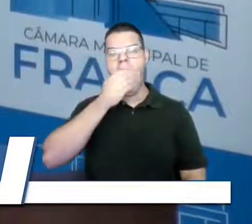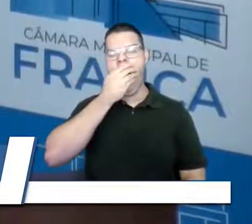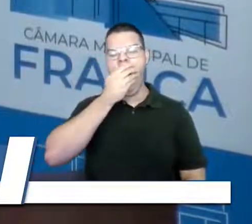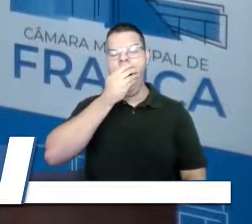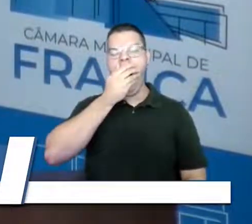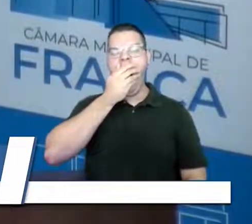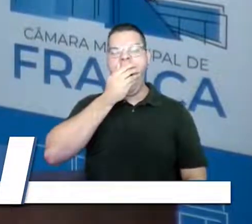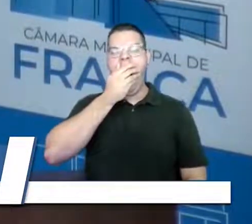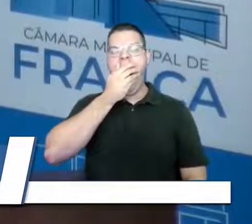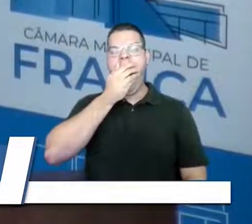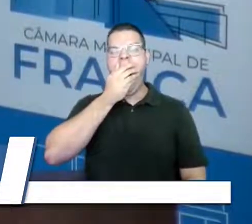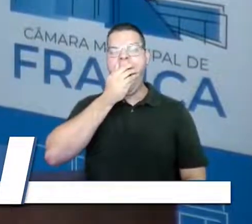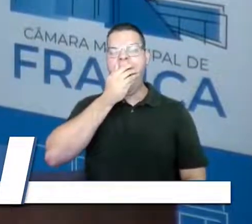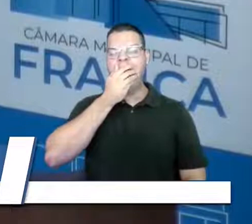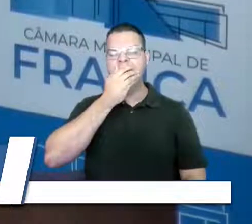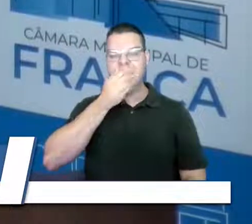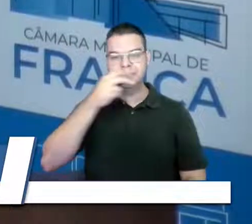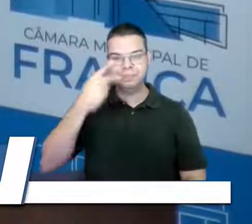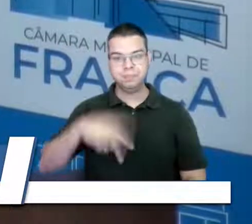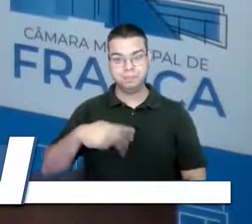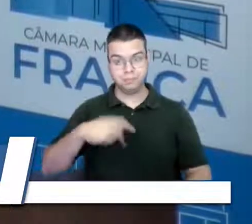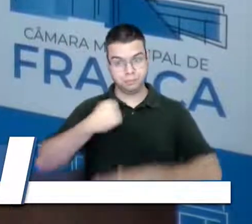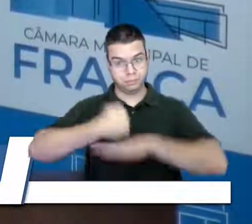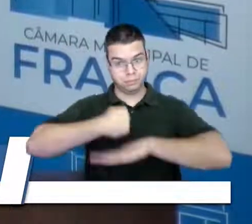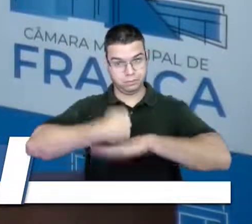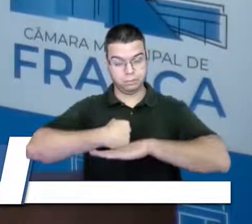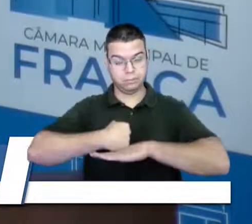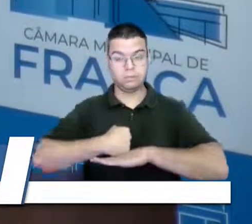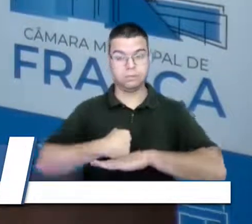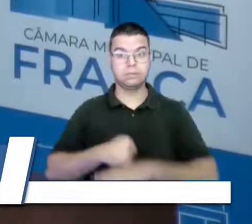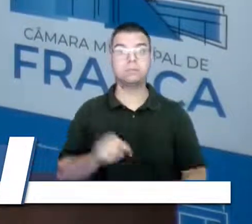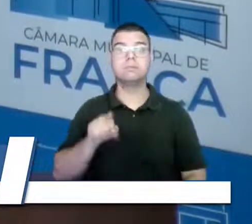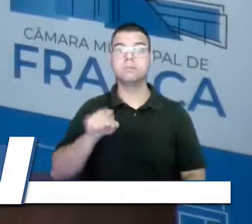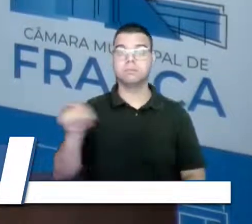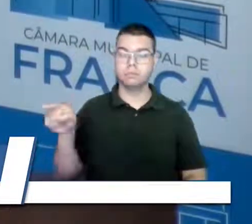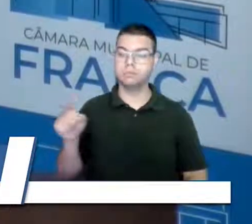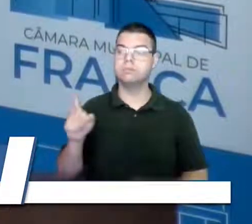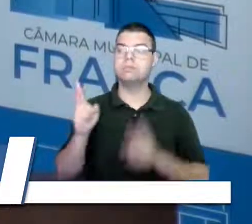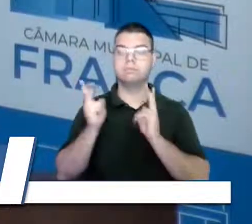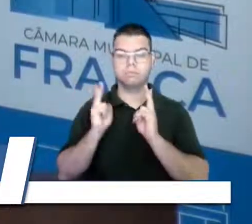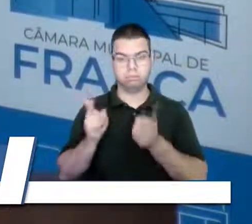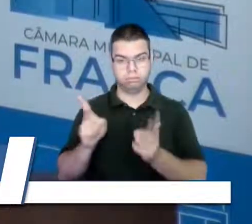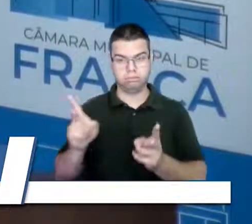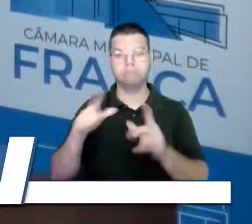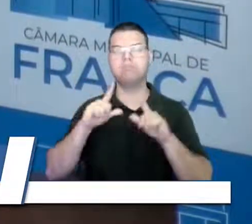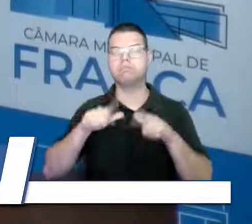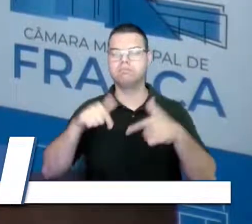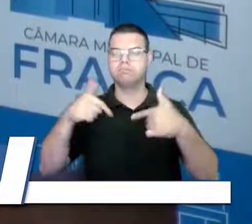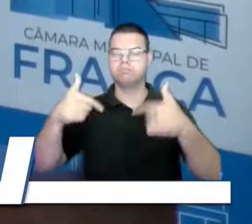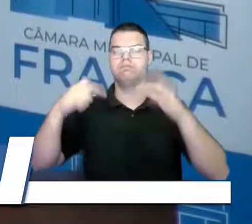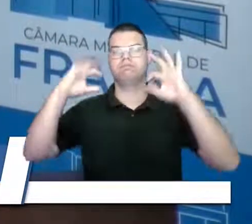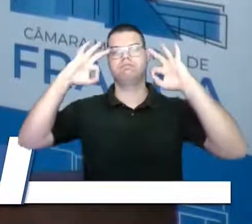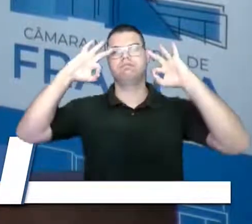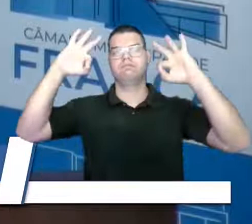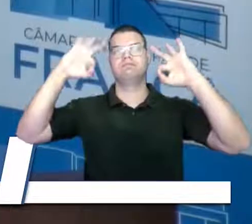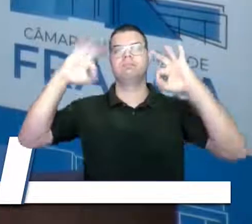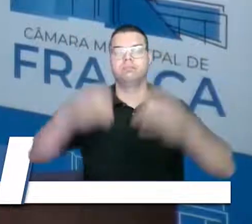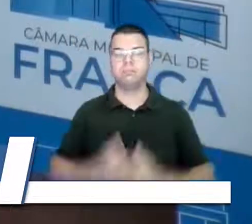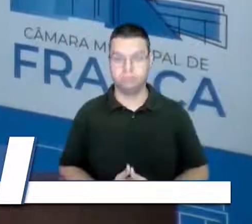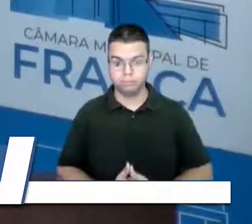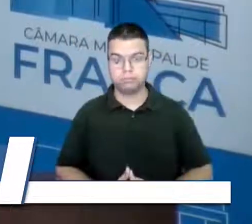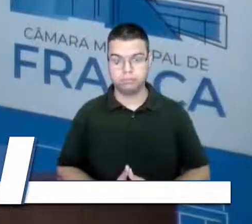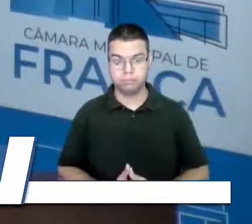aqui da Sabesp de Franca. E ela tem sempre se destacado como